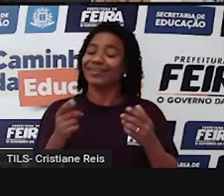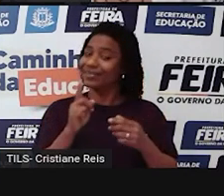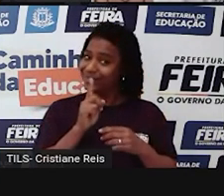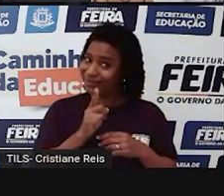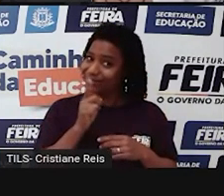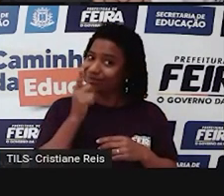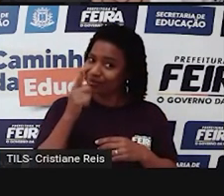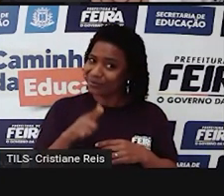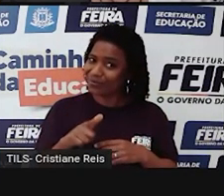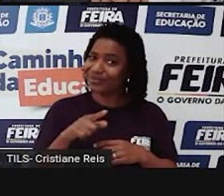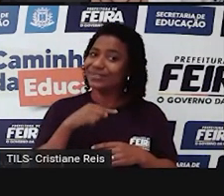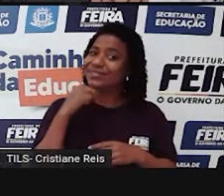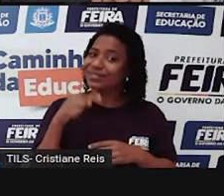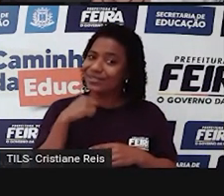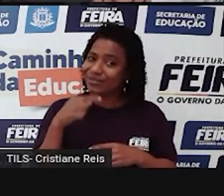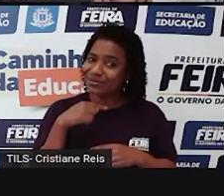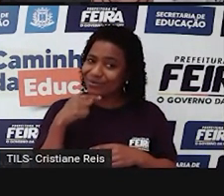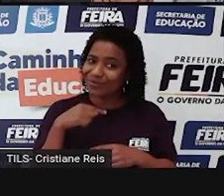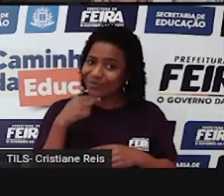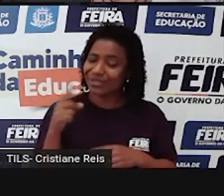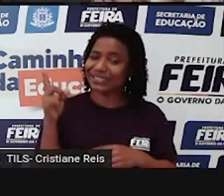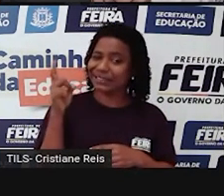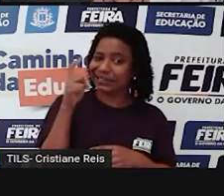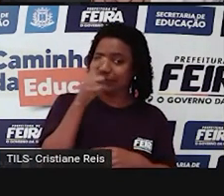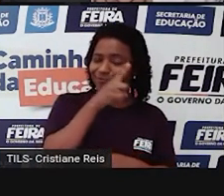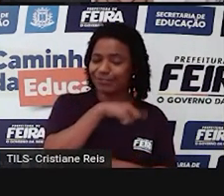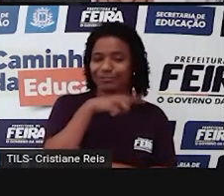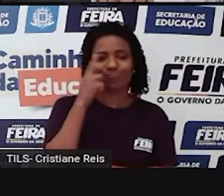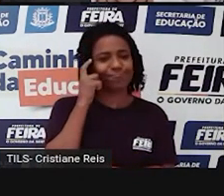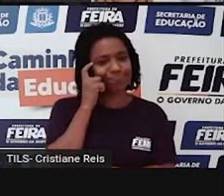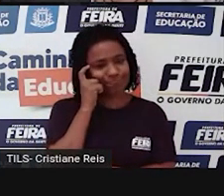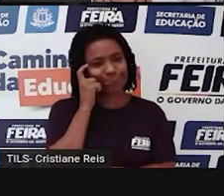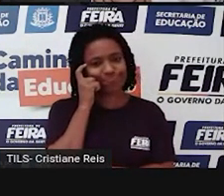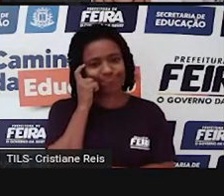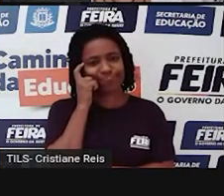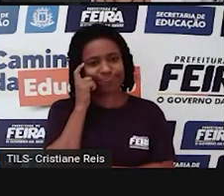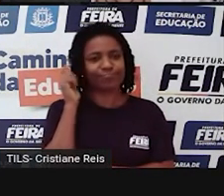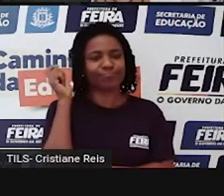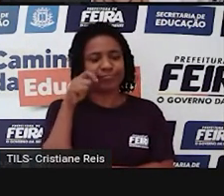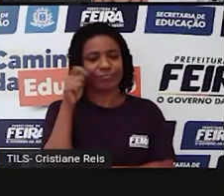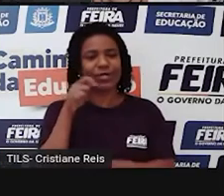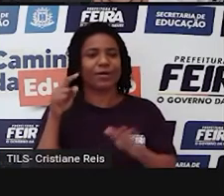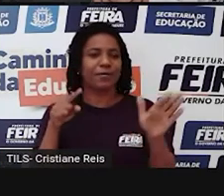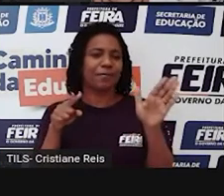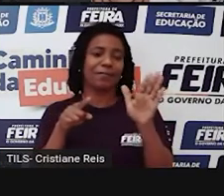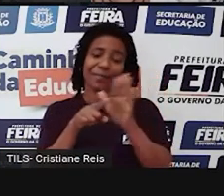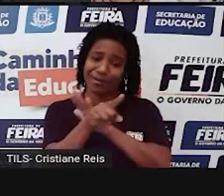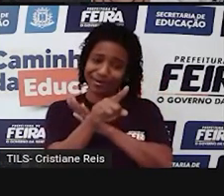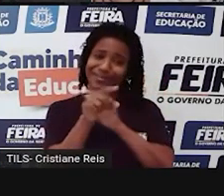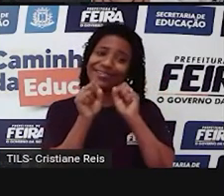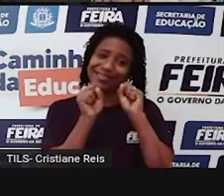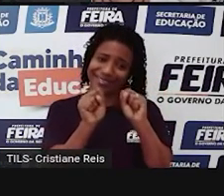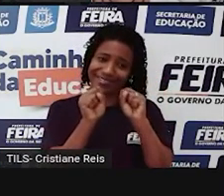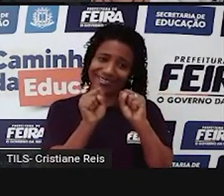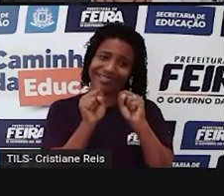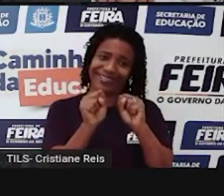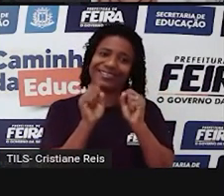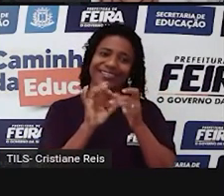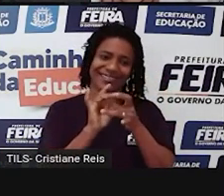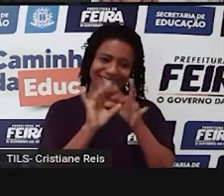se surgirem dúvidas dificuldades não deixem também de compartilhar conosco ok?